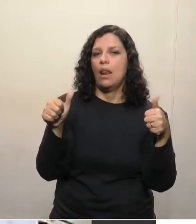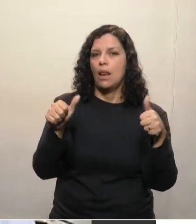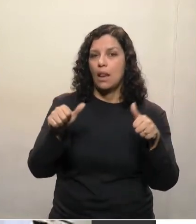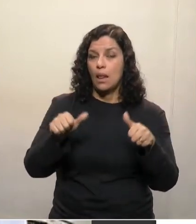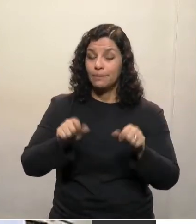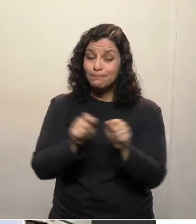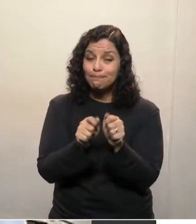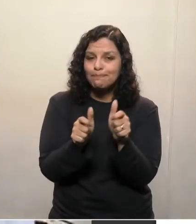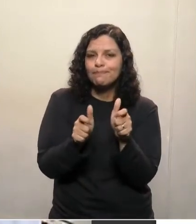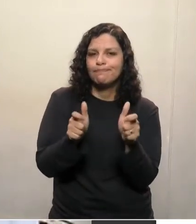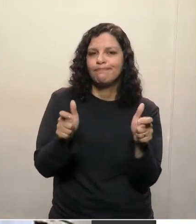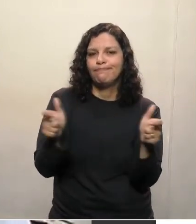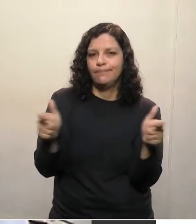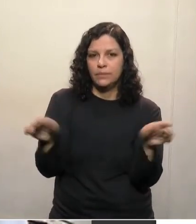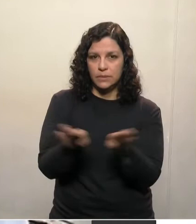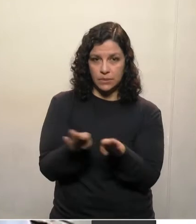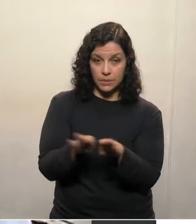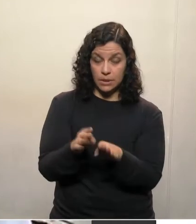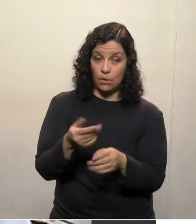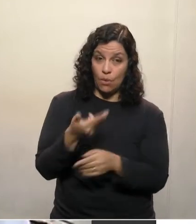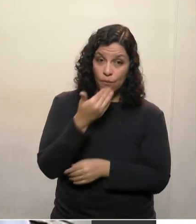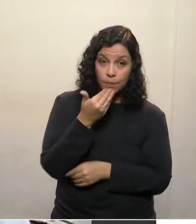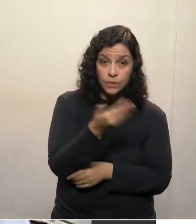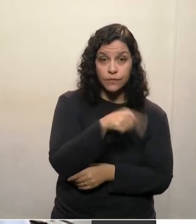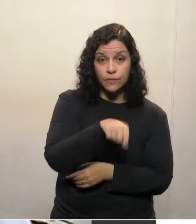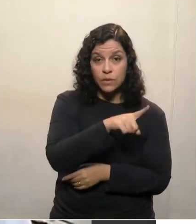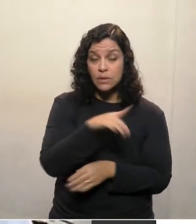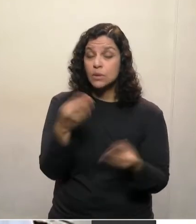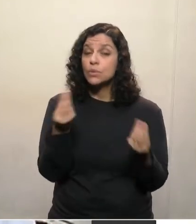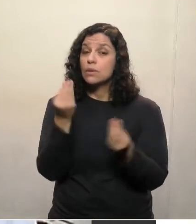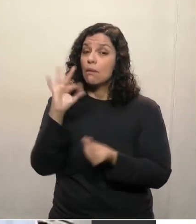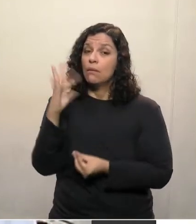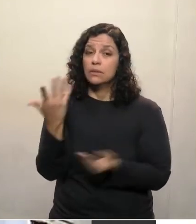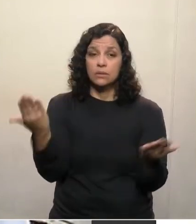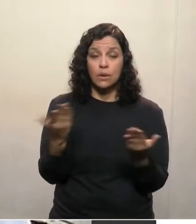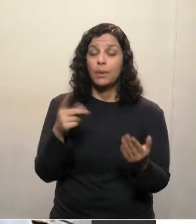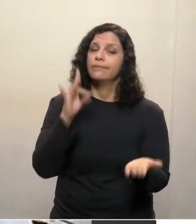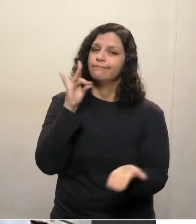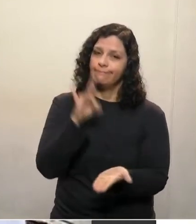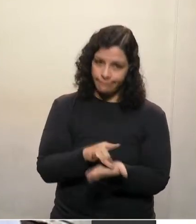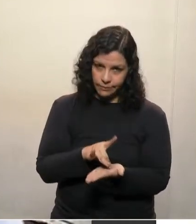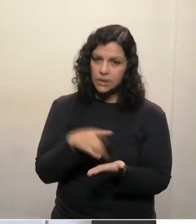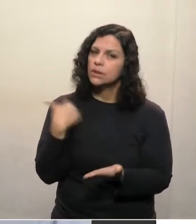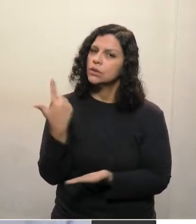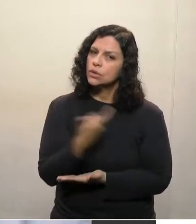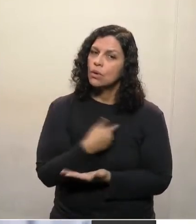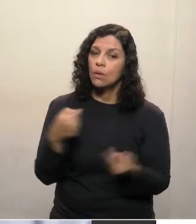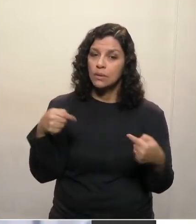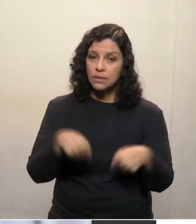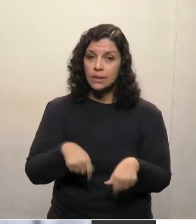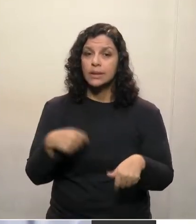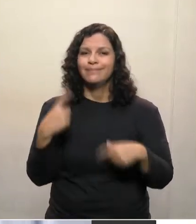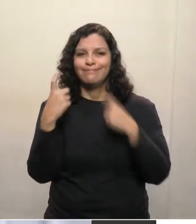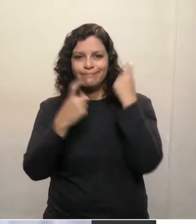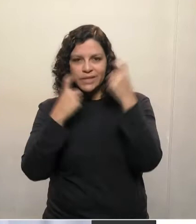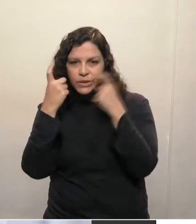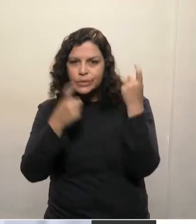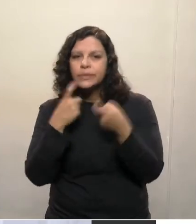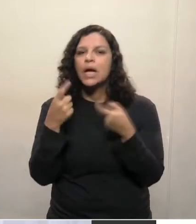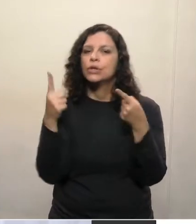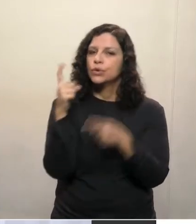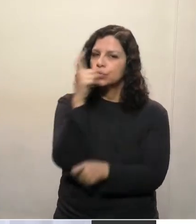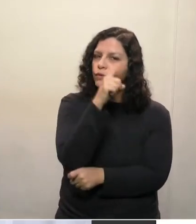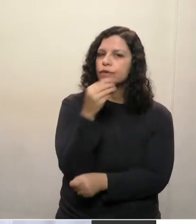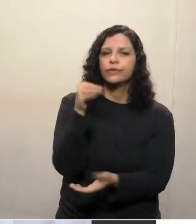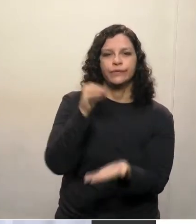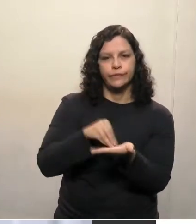e maior. Então, eu levo a todos essa situação, porque, realmente, nós estamos aqui passando por dificuldades